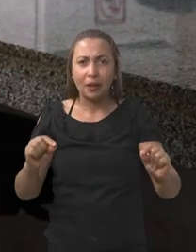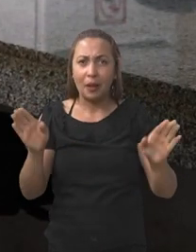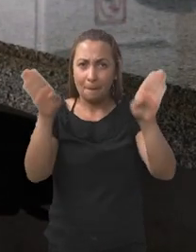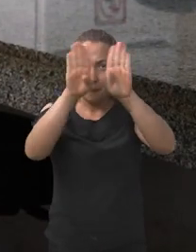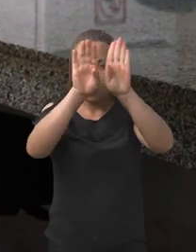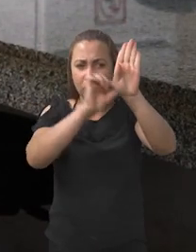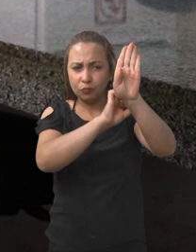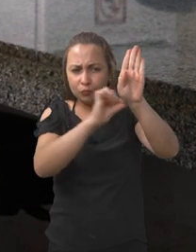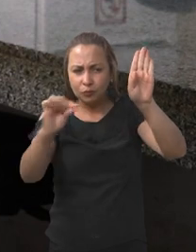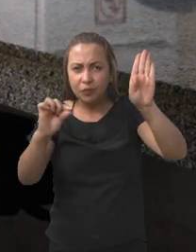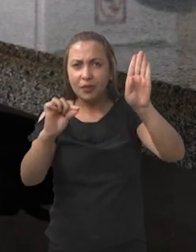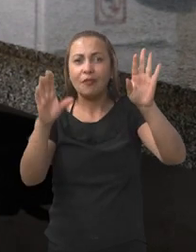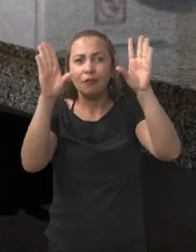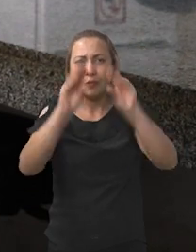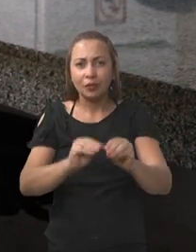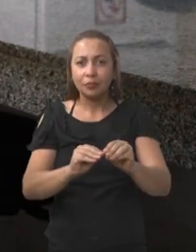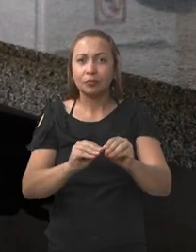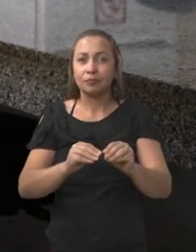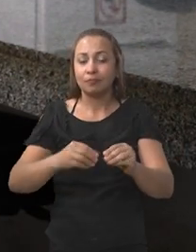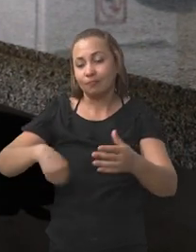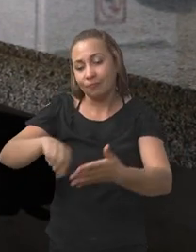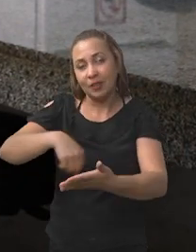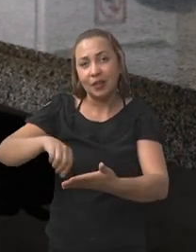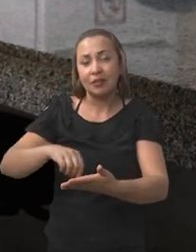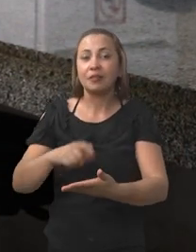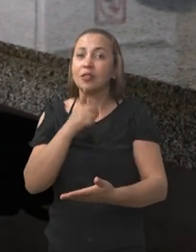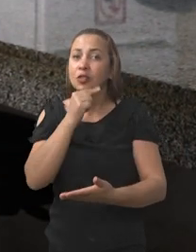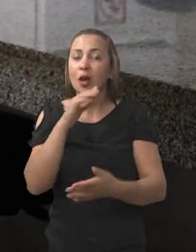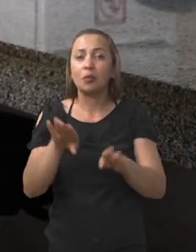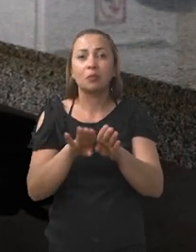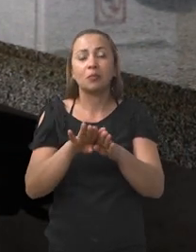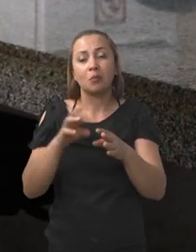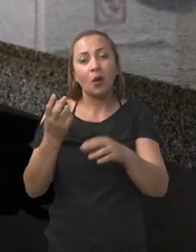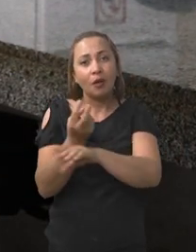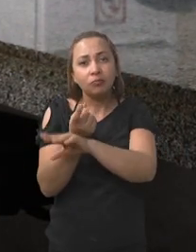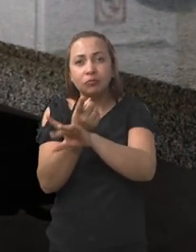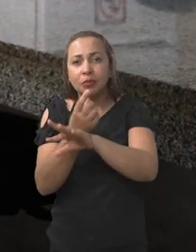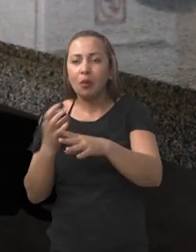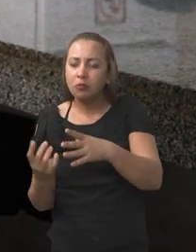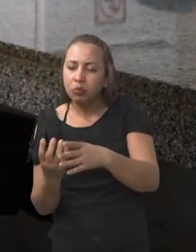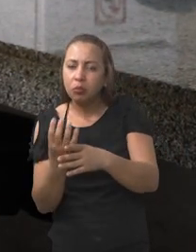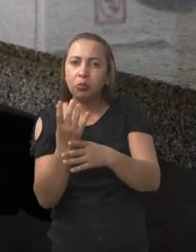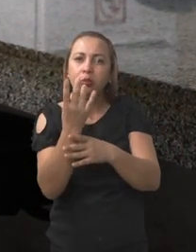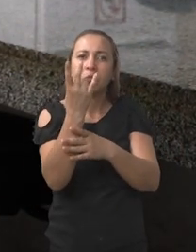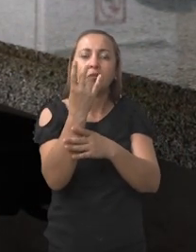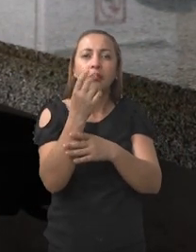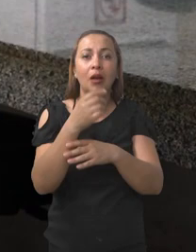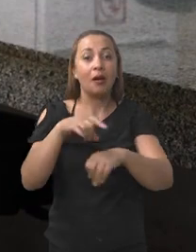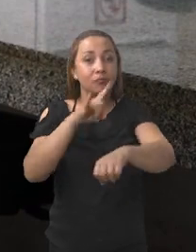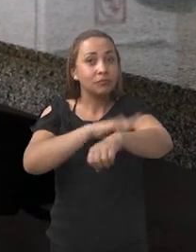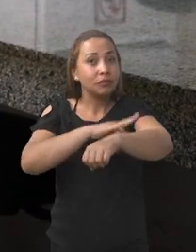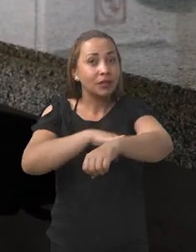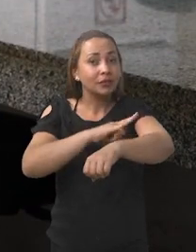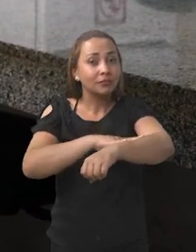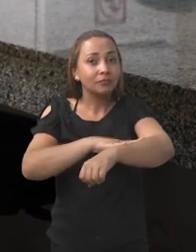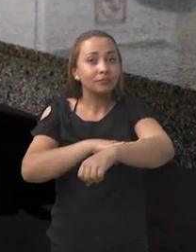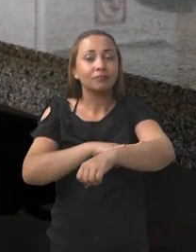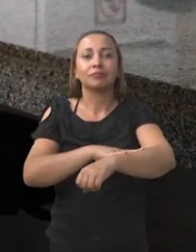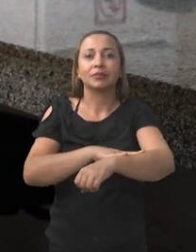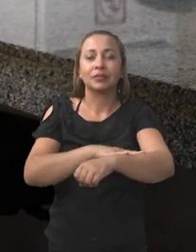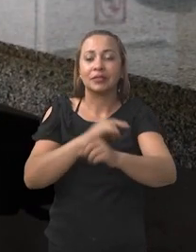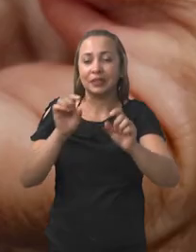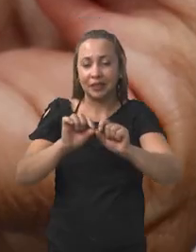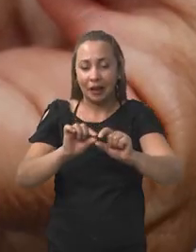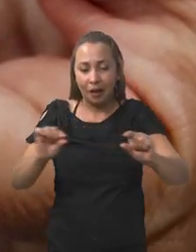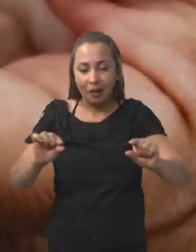os escorpiões, eles normalmente sobem através de canos. Então, eles saem no ralo do banheiro, eles saem nas